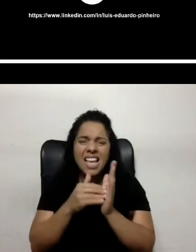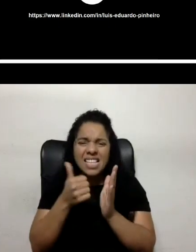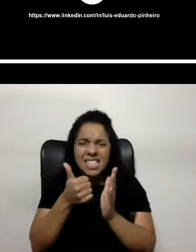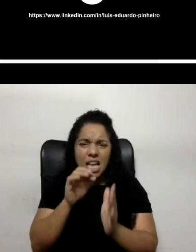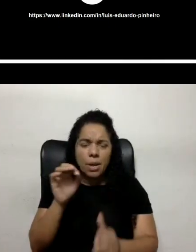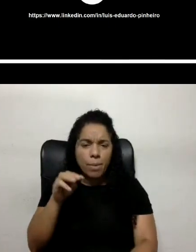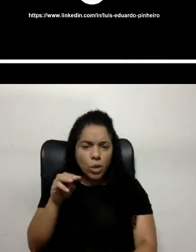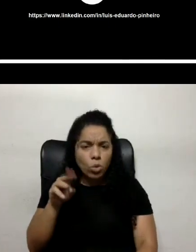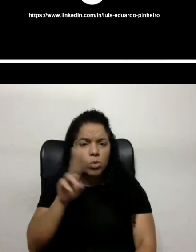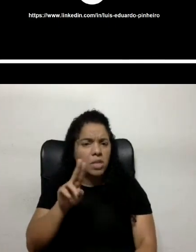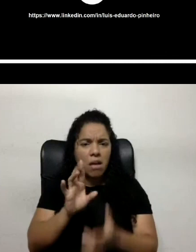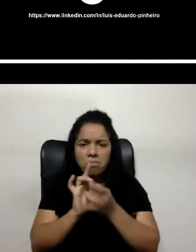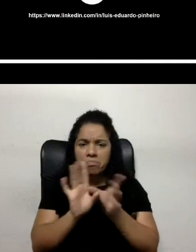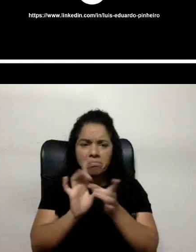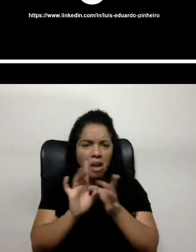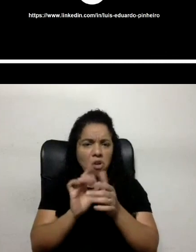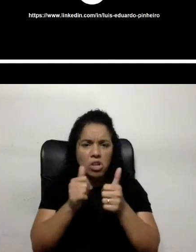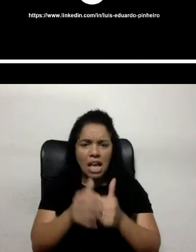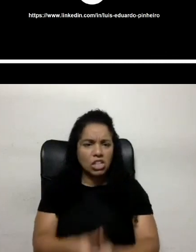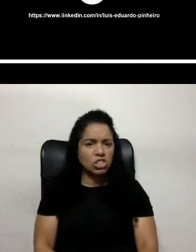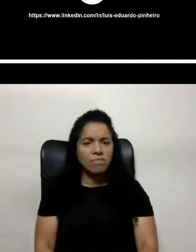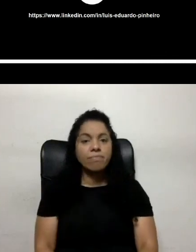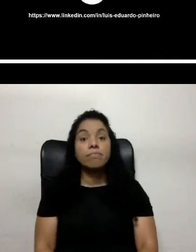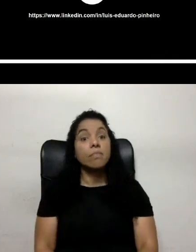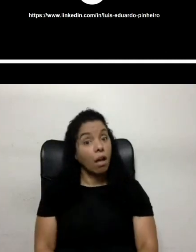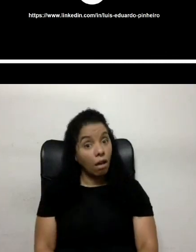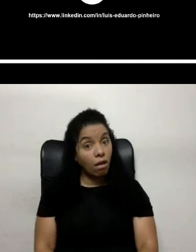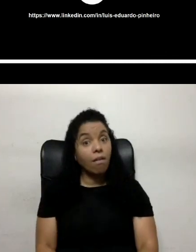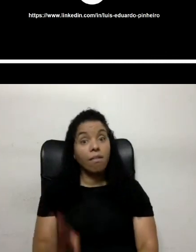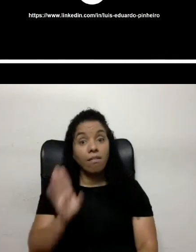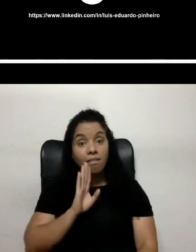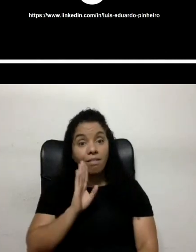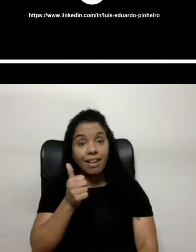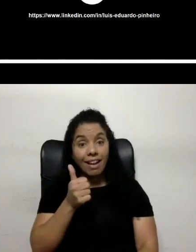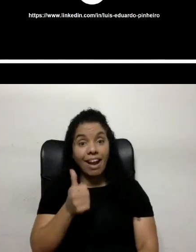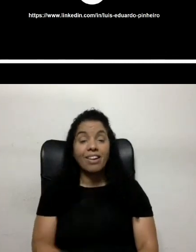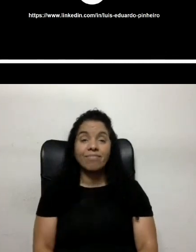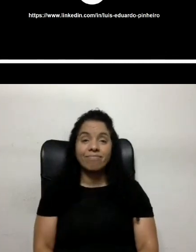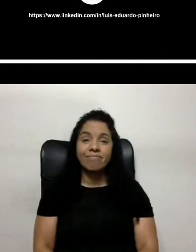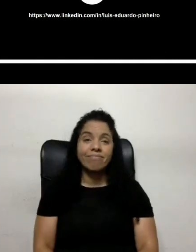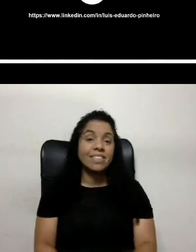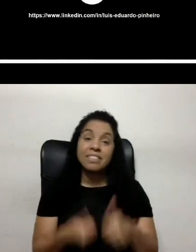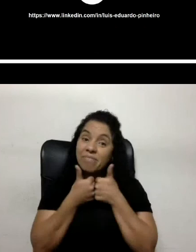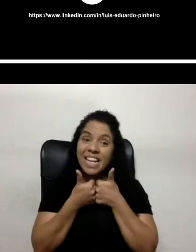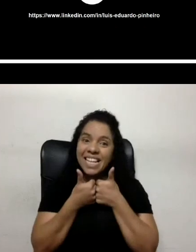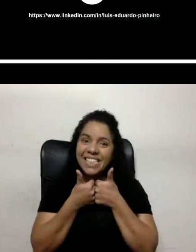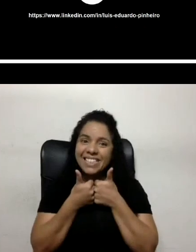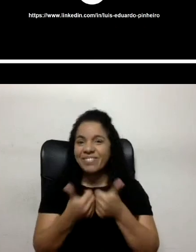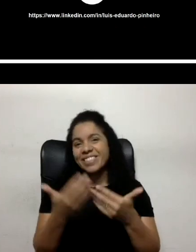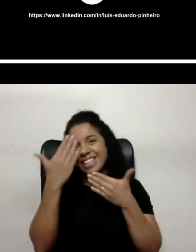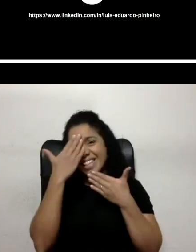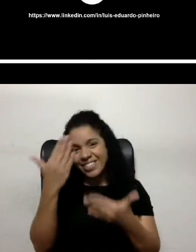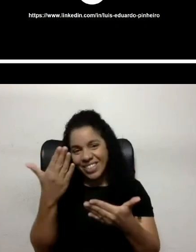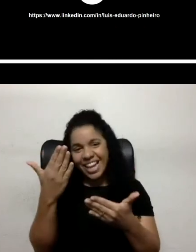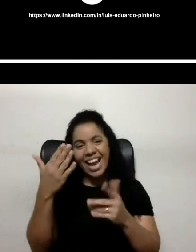você pode utilizar à vontade. Ah, legal, legal. Beleza, bom, obrigada aí